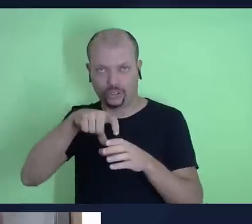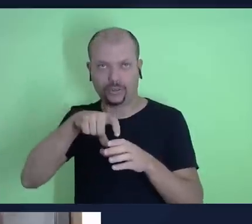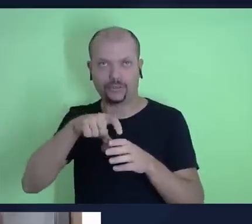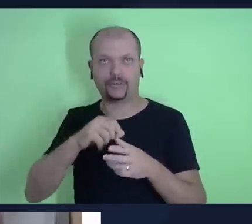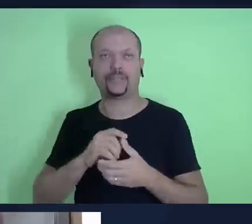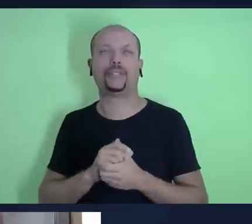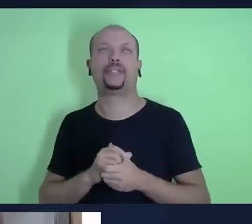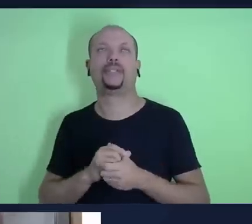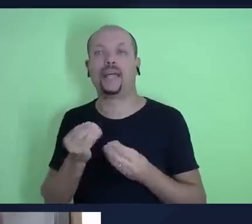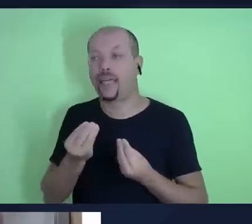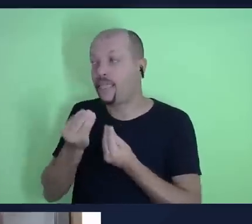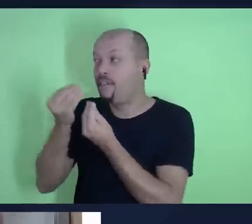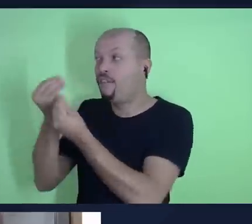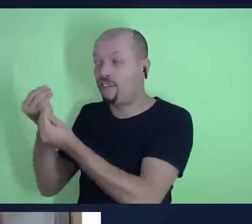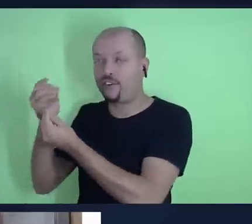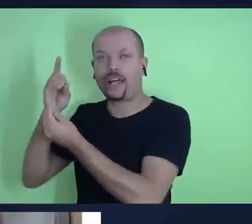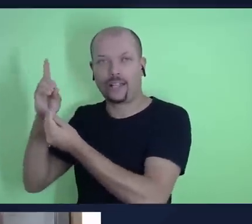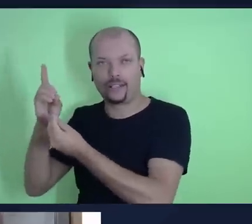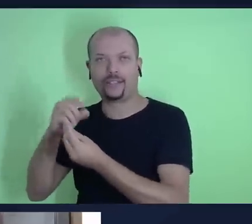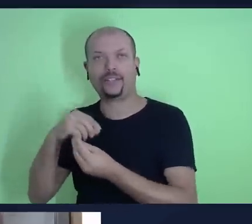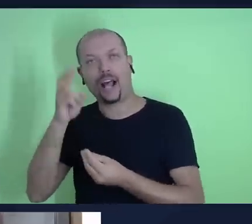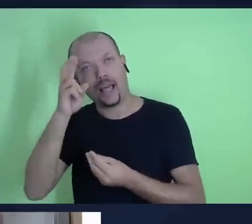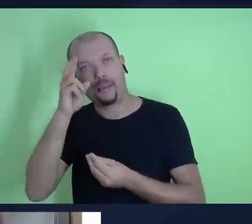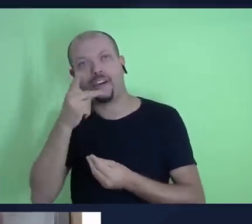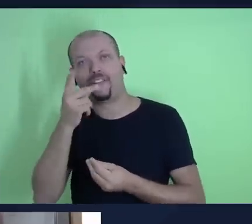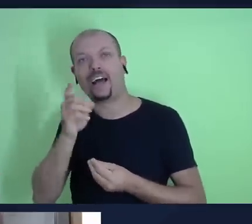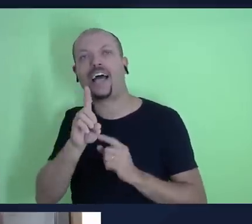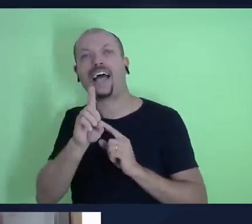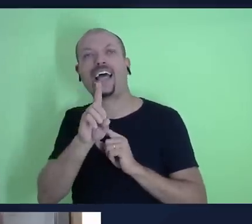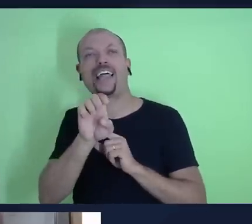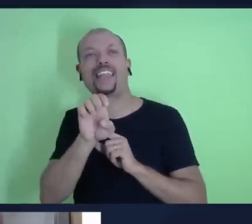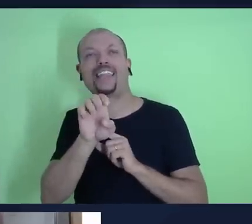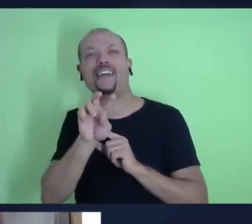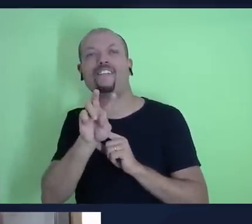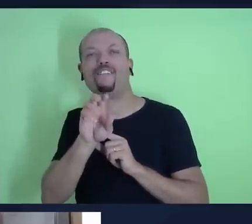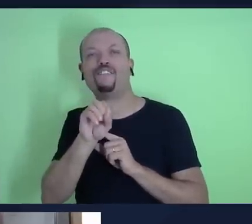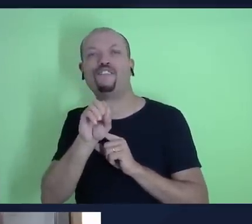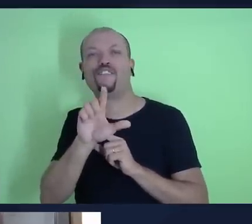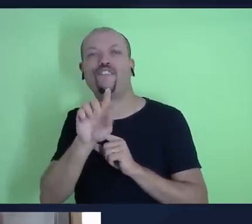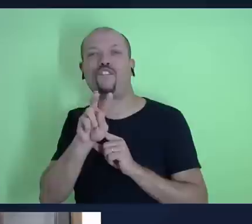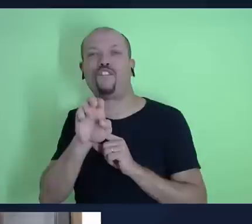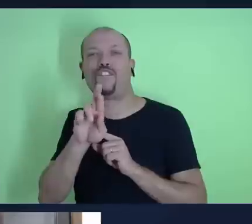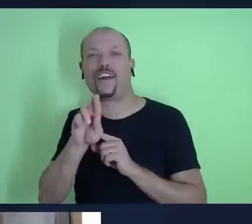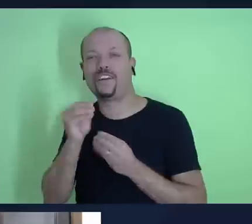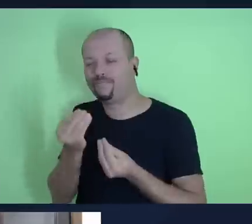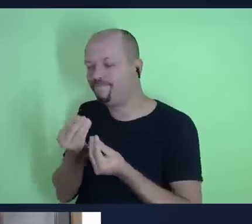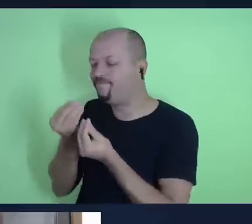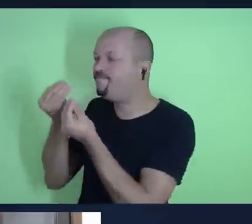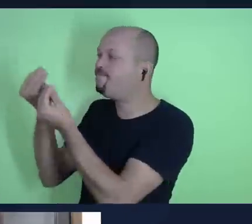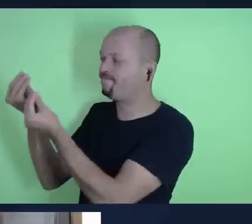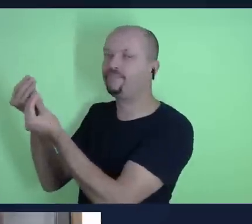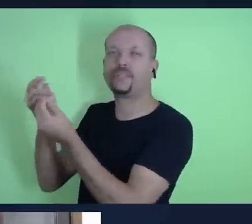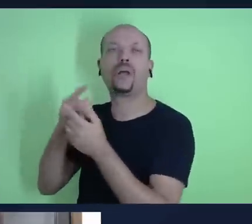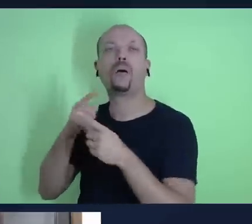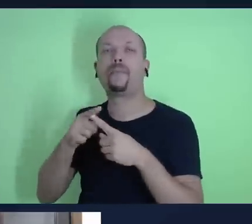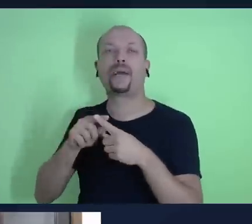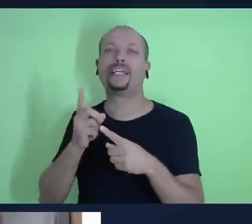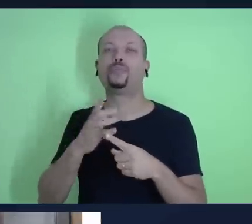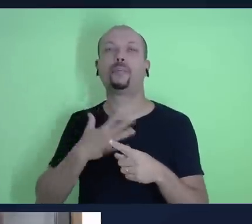eu uso sempre o termo a gente deve devolver o dizimo por quê porque é um recurso que não é meu